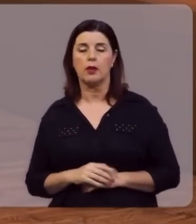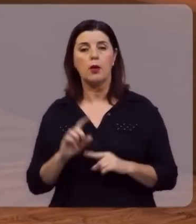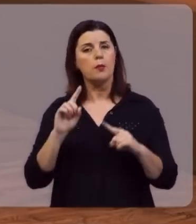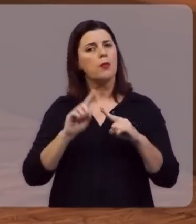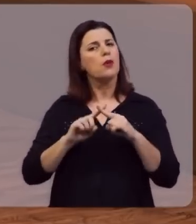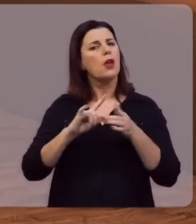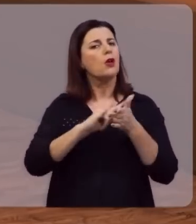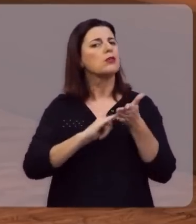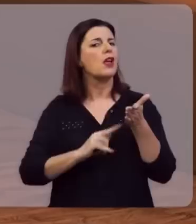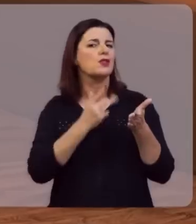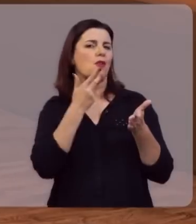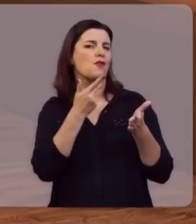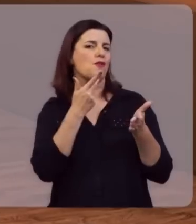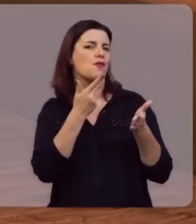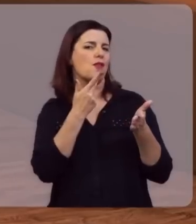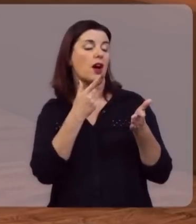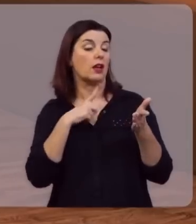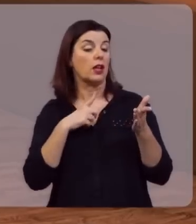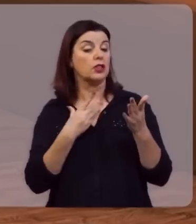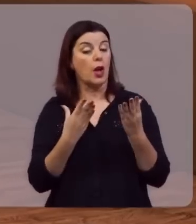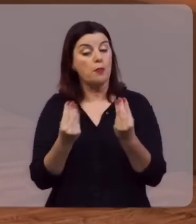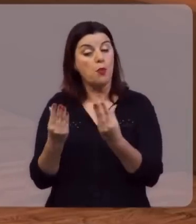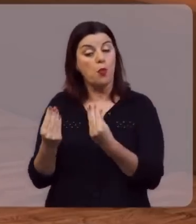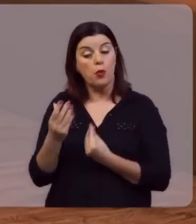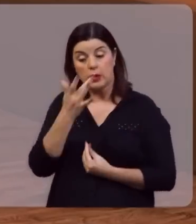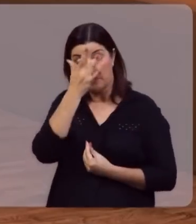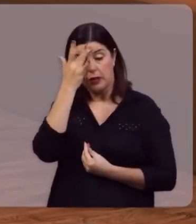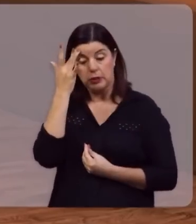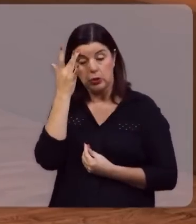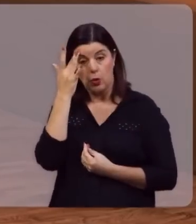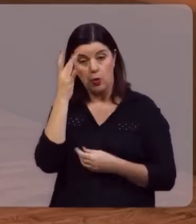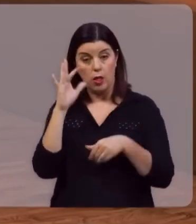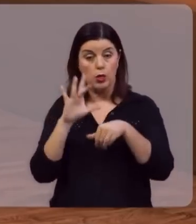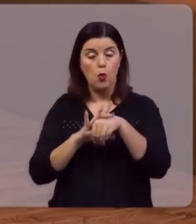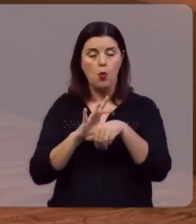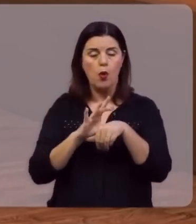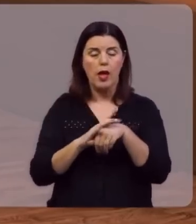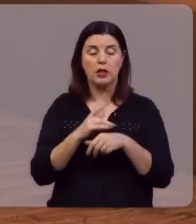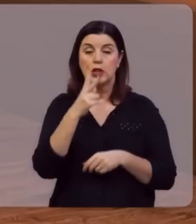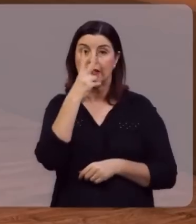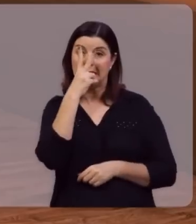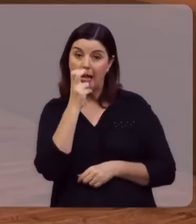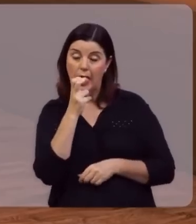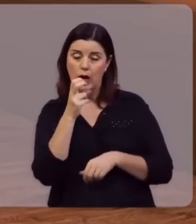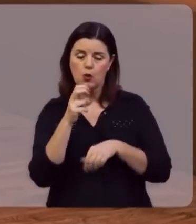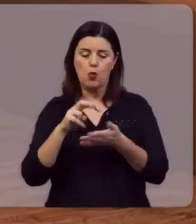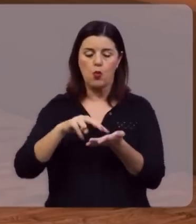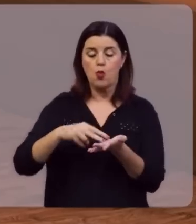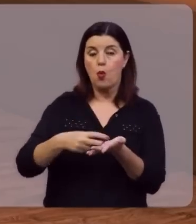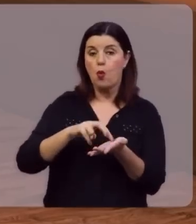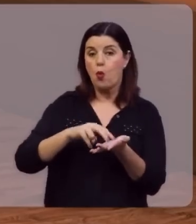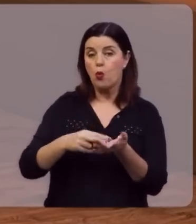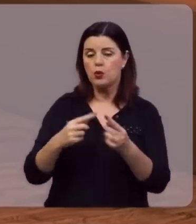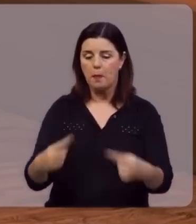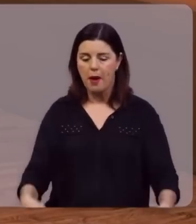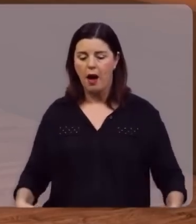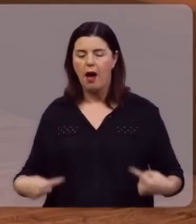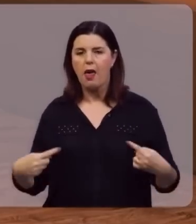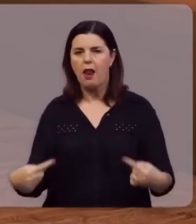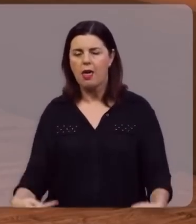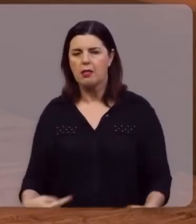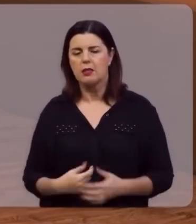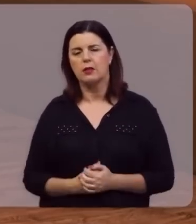Porque o texto nos informa que ali havia uma multidão de enfermos, cegos, coxos e paralíticos.